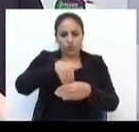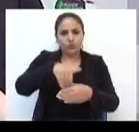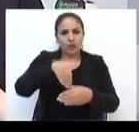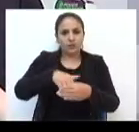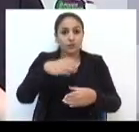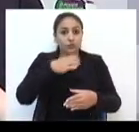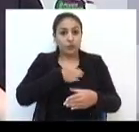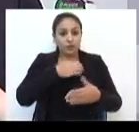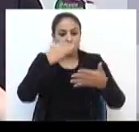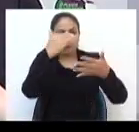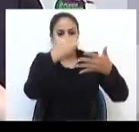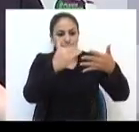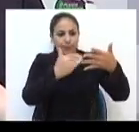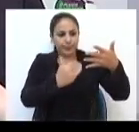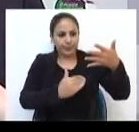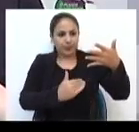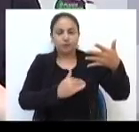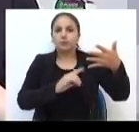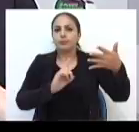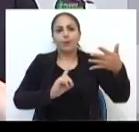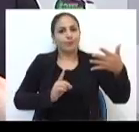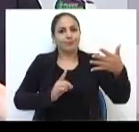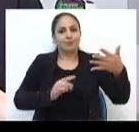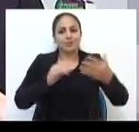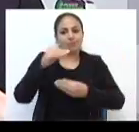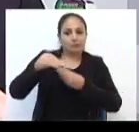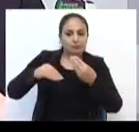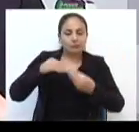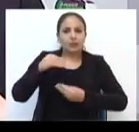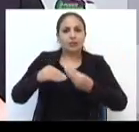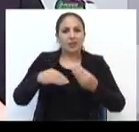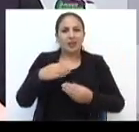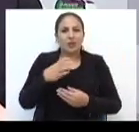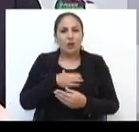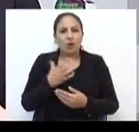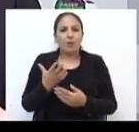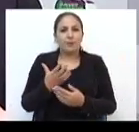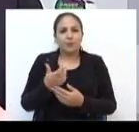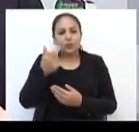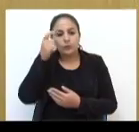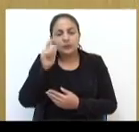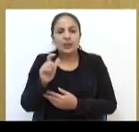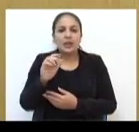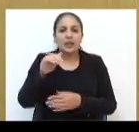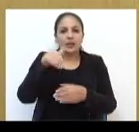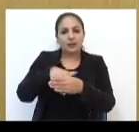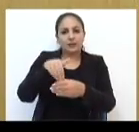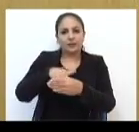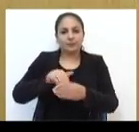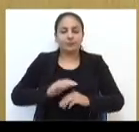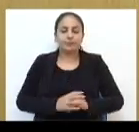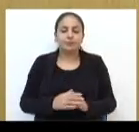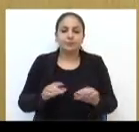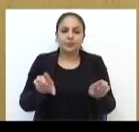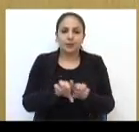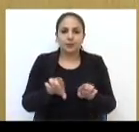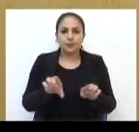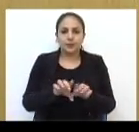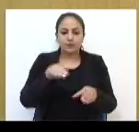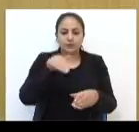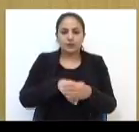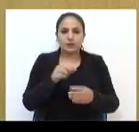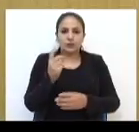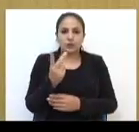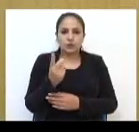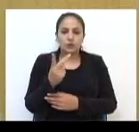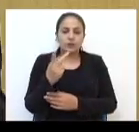corrida, e sim se submete à questão do consciente eleitoral. E ainda a votação dos outros